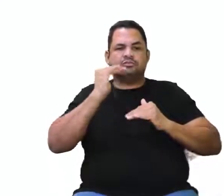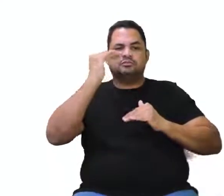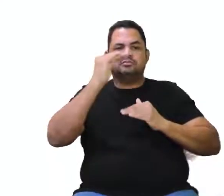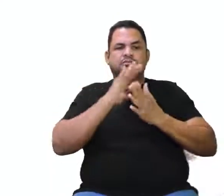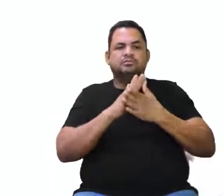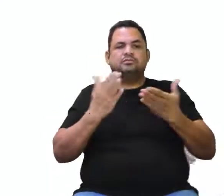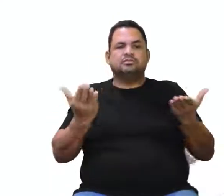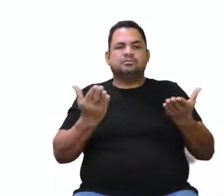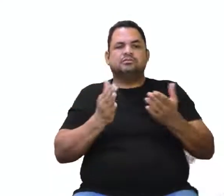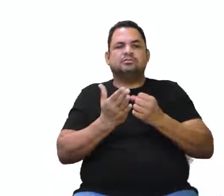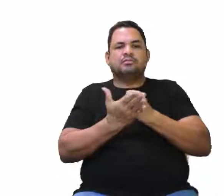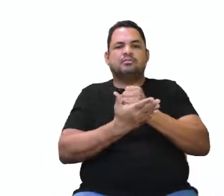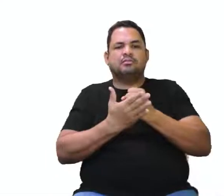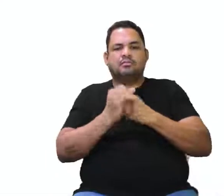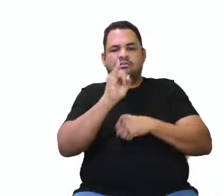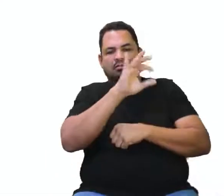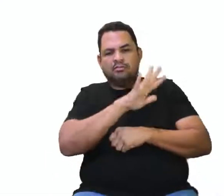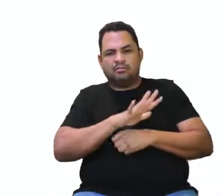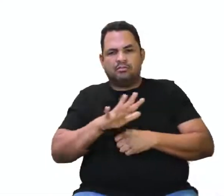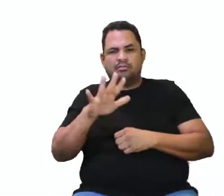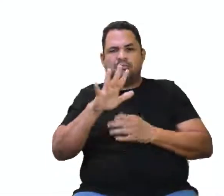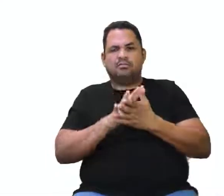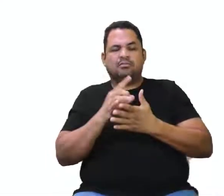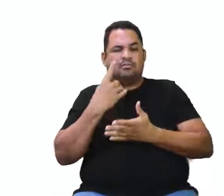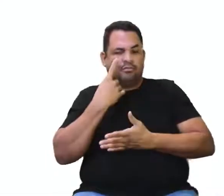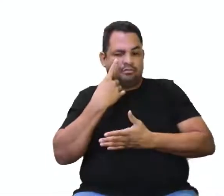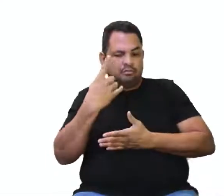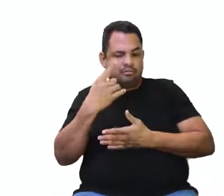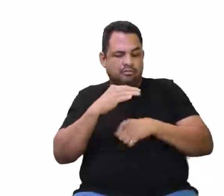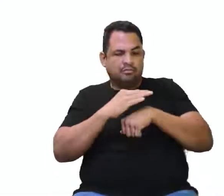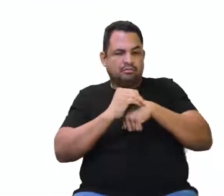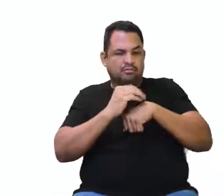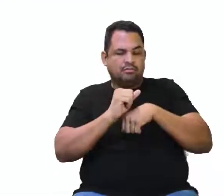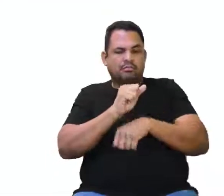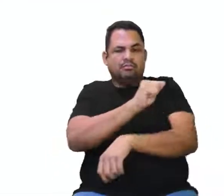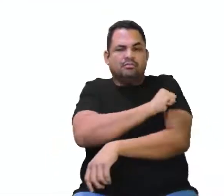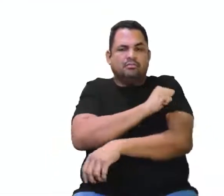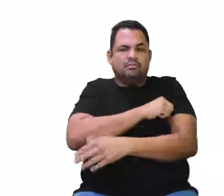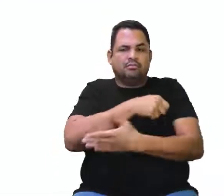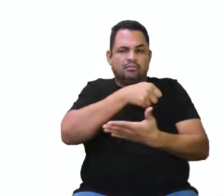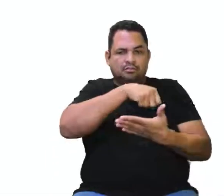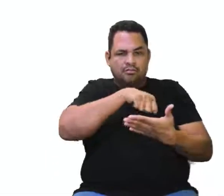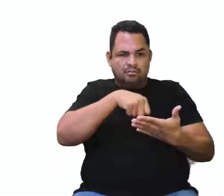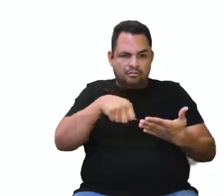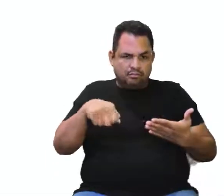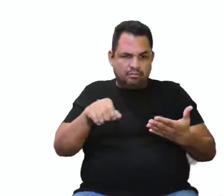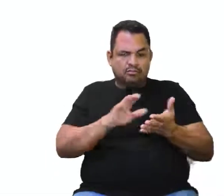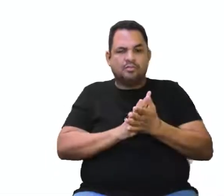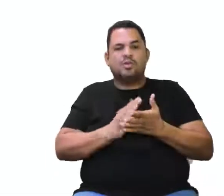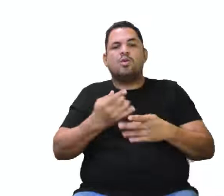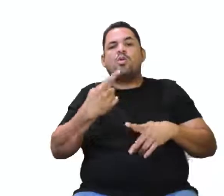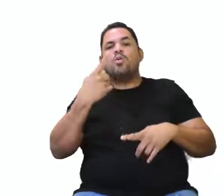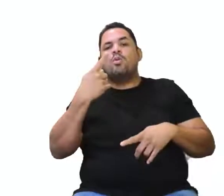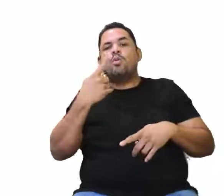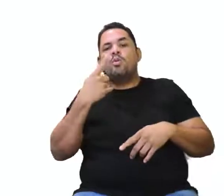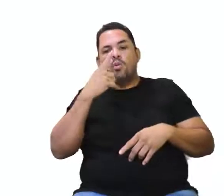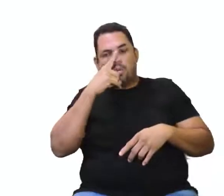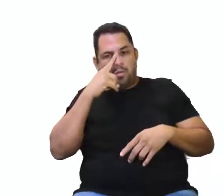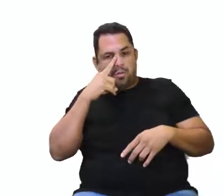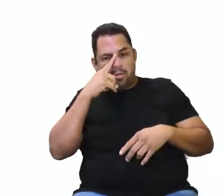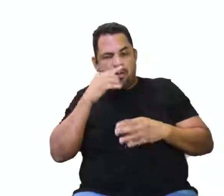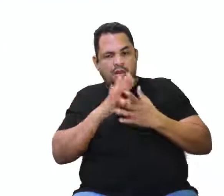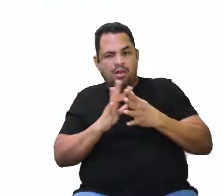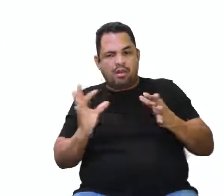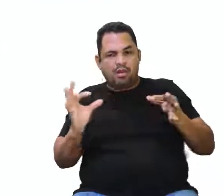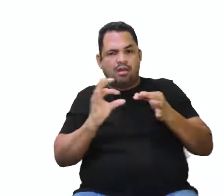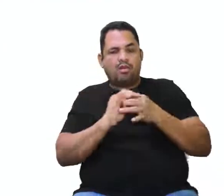Nesse sentido, com base na imagem, você, caríssimo aluno, vai descrever os riscos associados e os